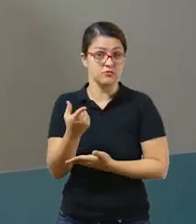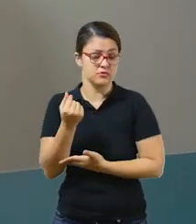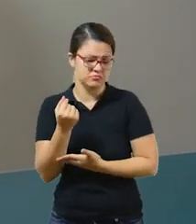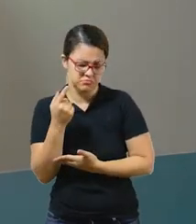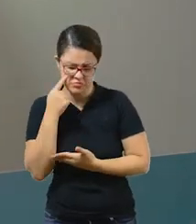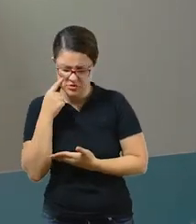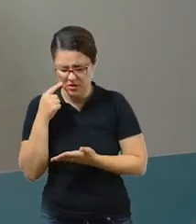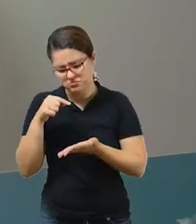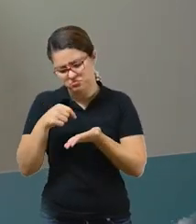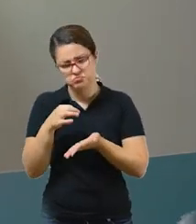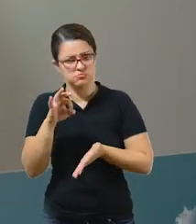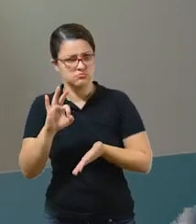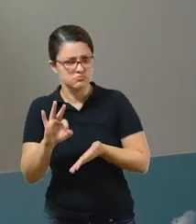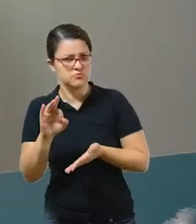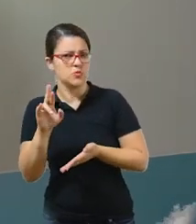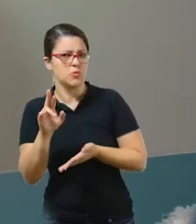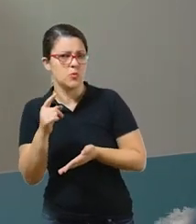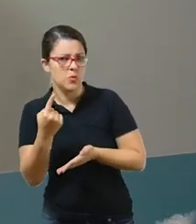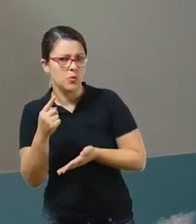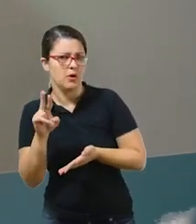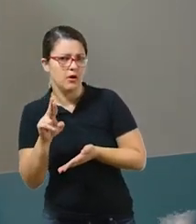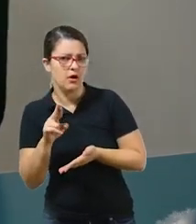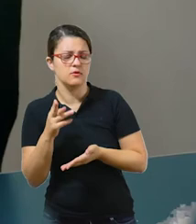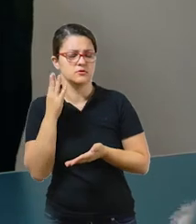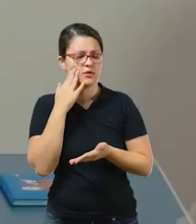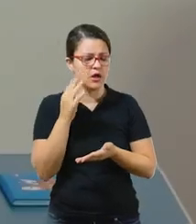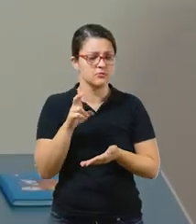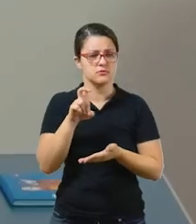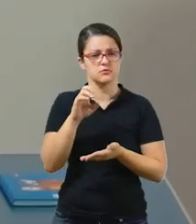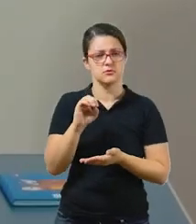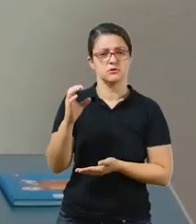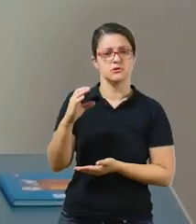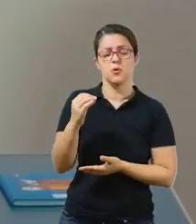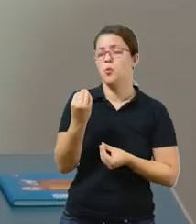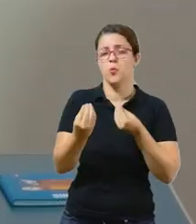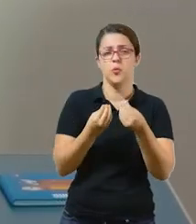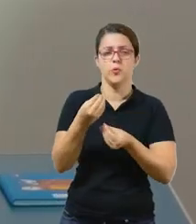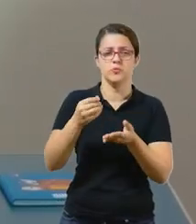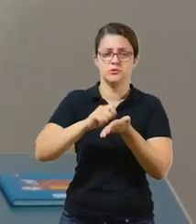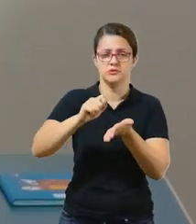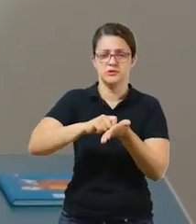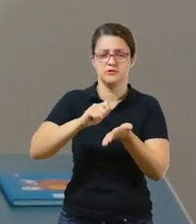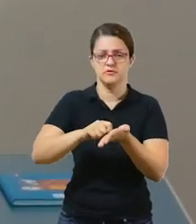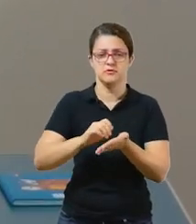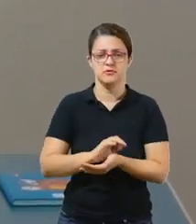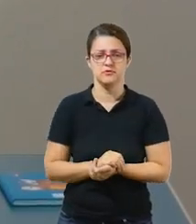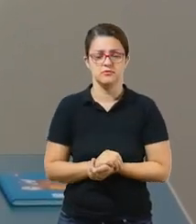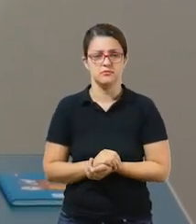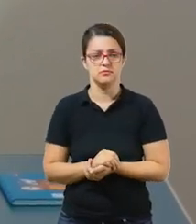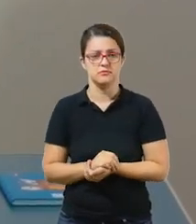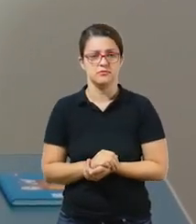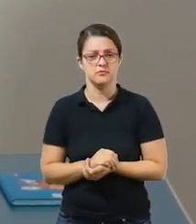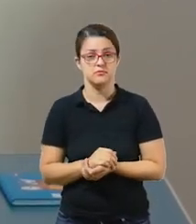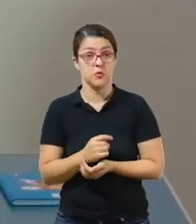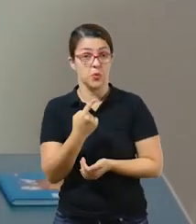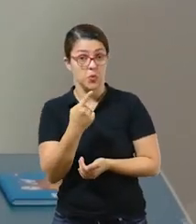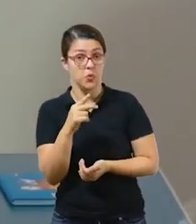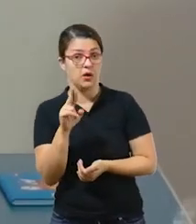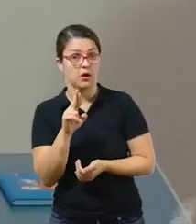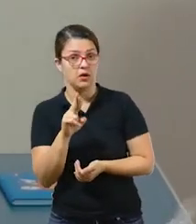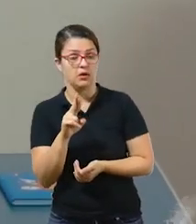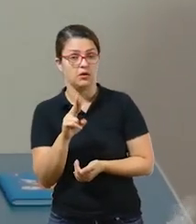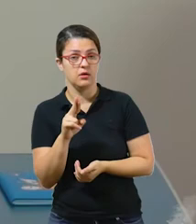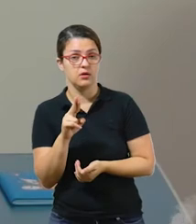aquilo é 1 real, você sabe que é 0,50 centavos, mas se você fosse escrever, como você escreveria? Se tratando de 1 real,